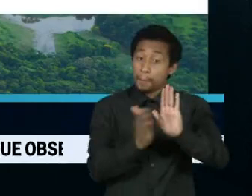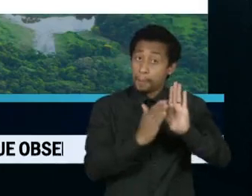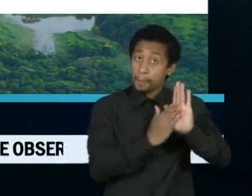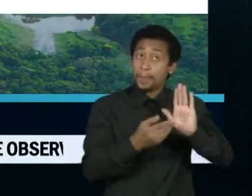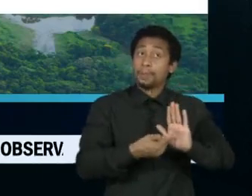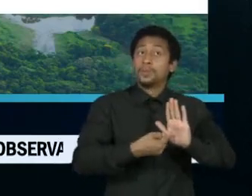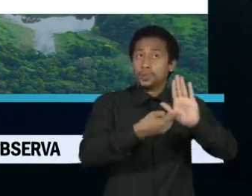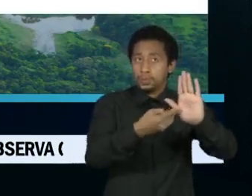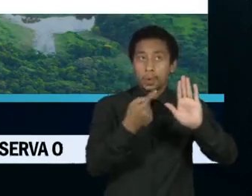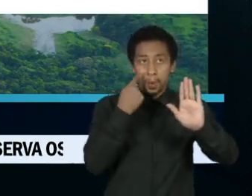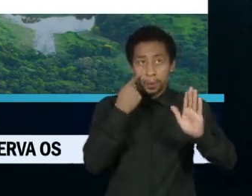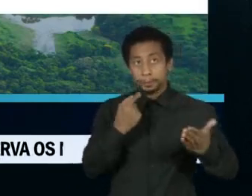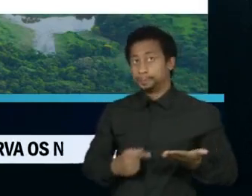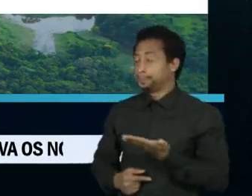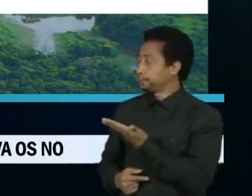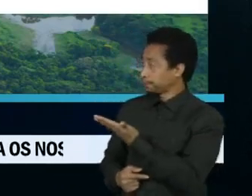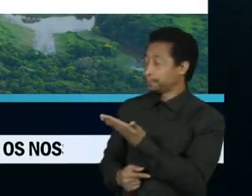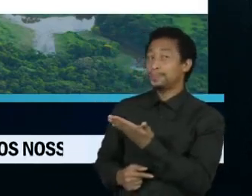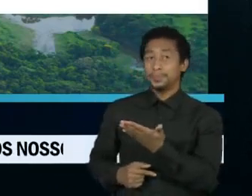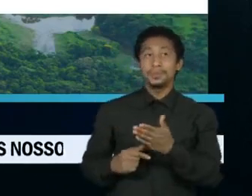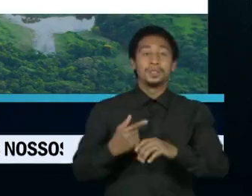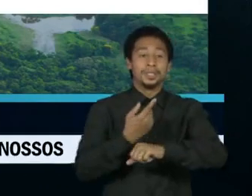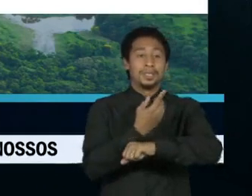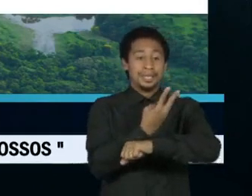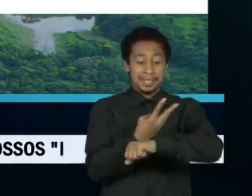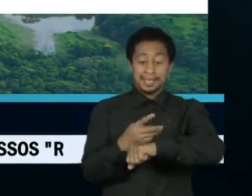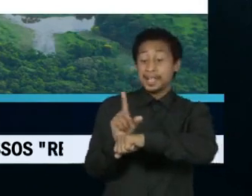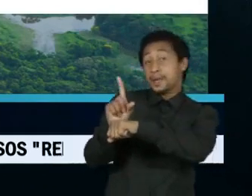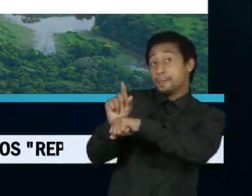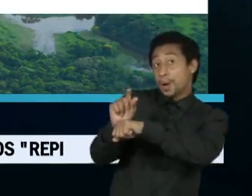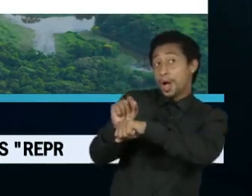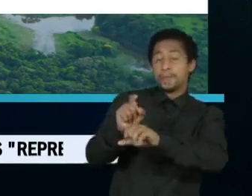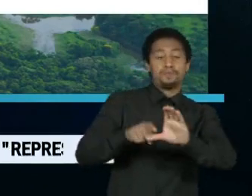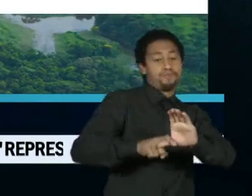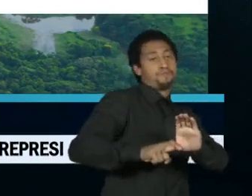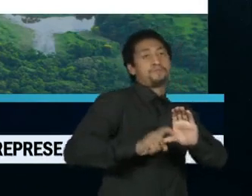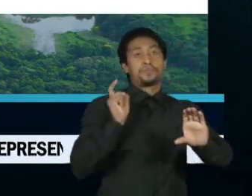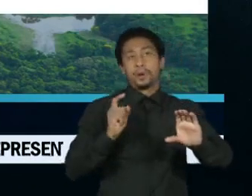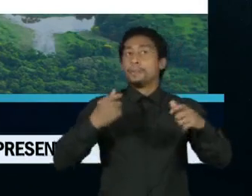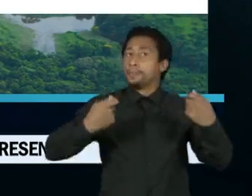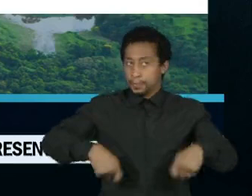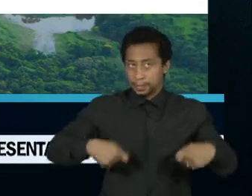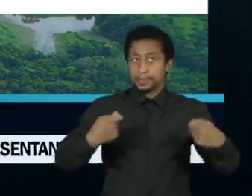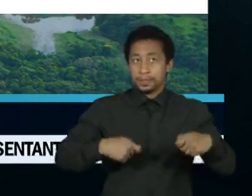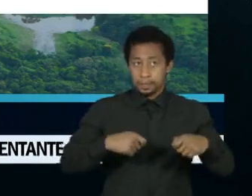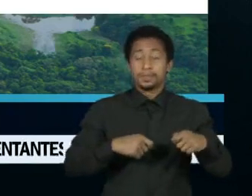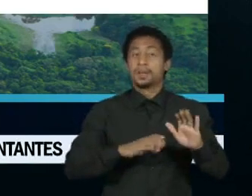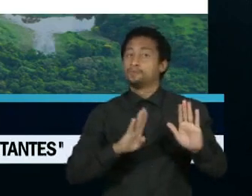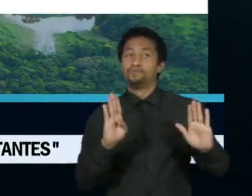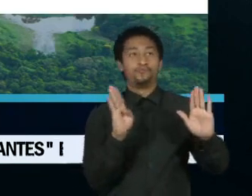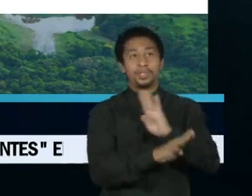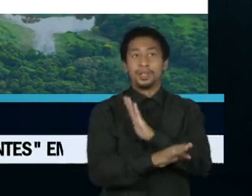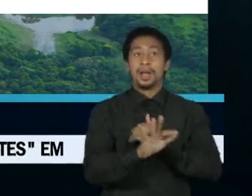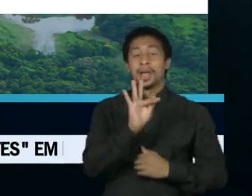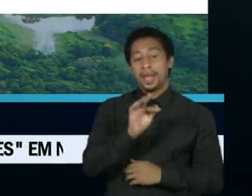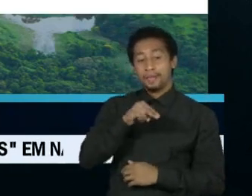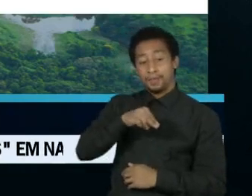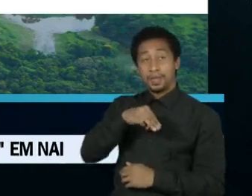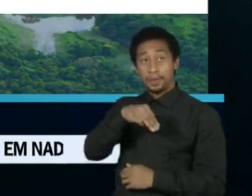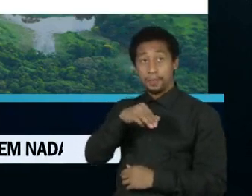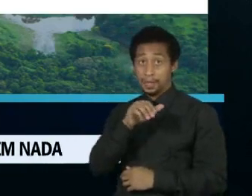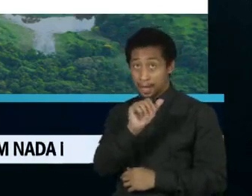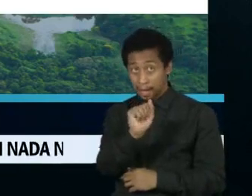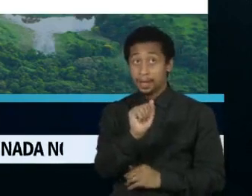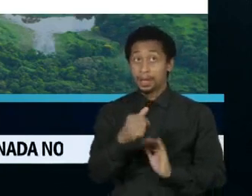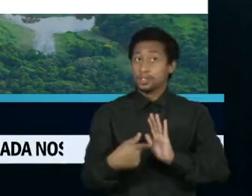questionam a retirada da autonomia do Ibama como agente de fiscalização, a exclusão da sociedade civil do Conselho do Fundo